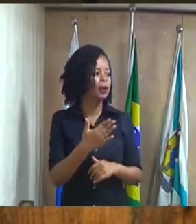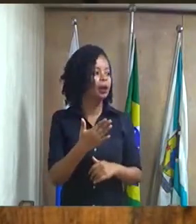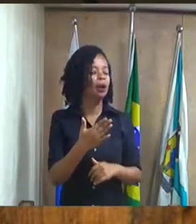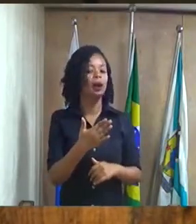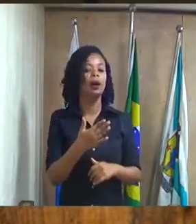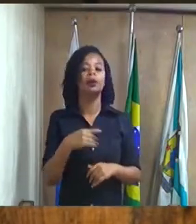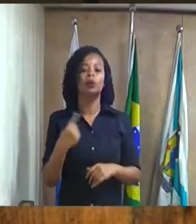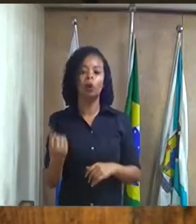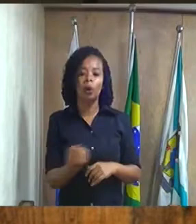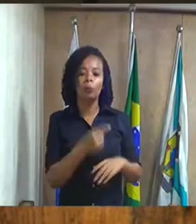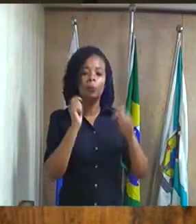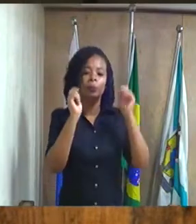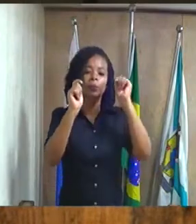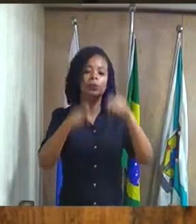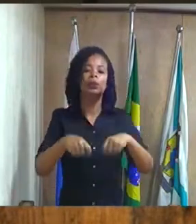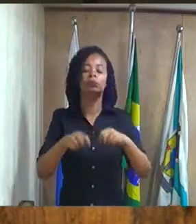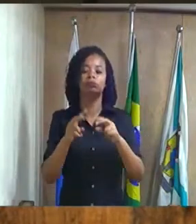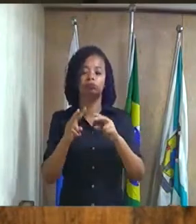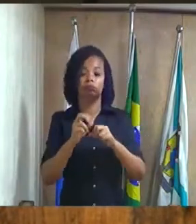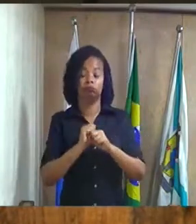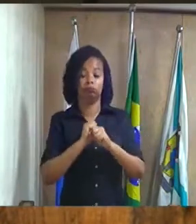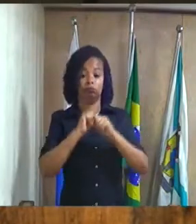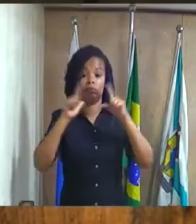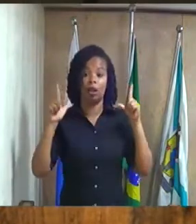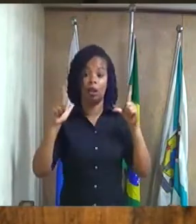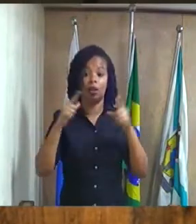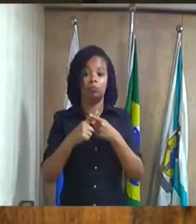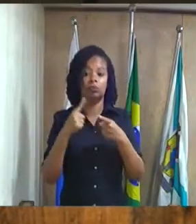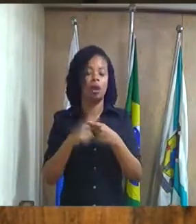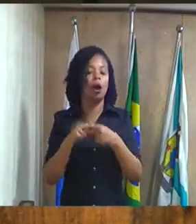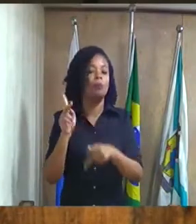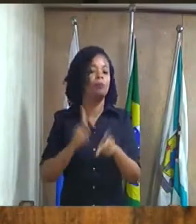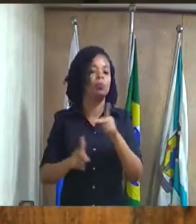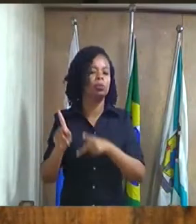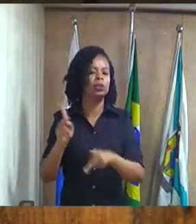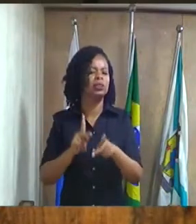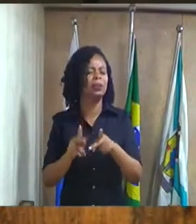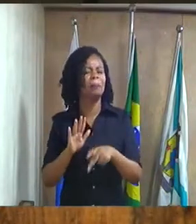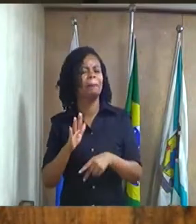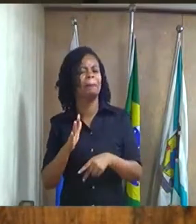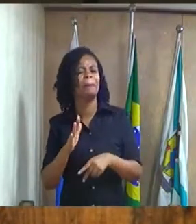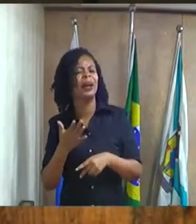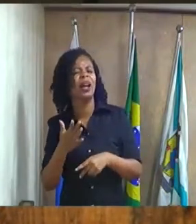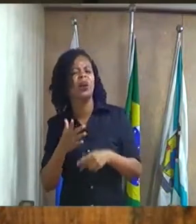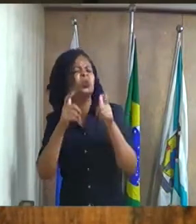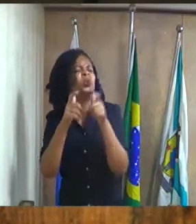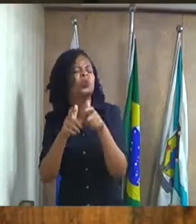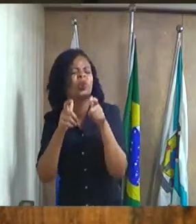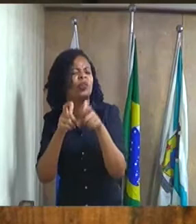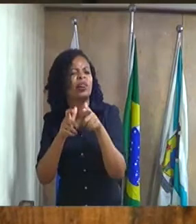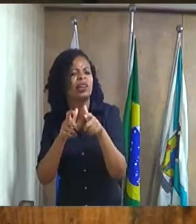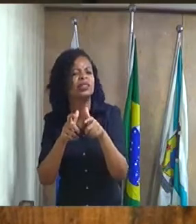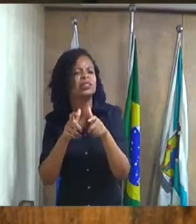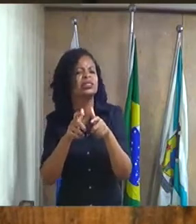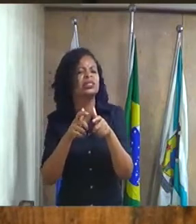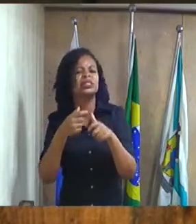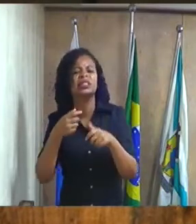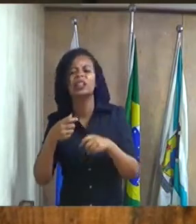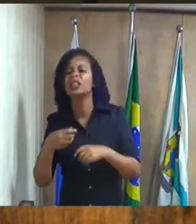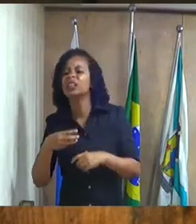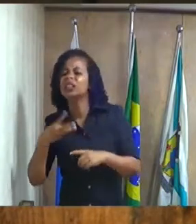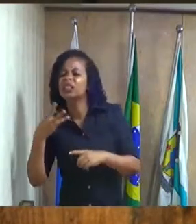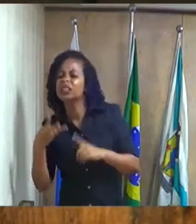que nós possamos estar atentos também porque aquela população ali de cima é terceiro quarto